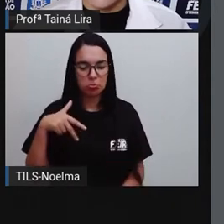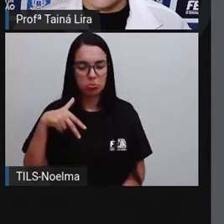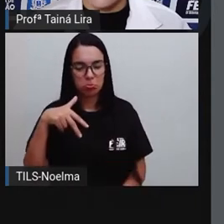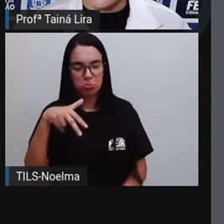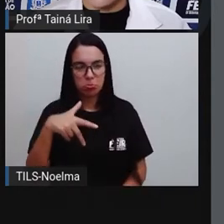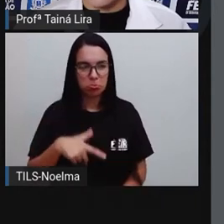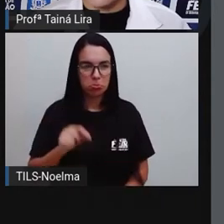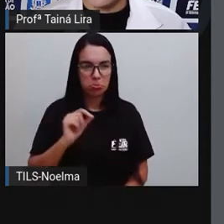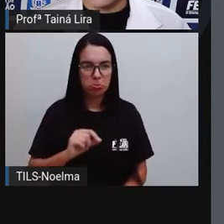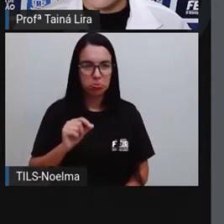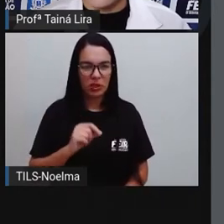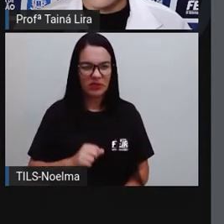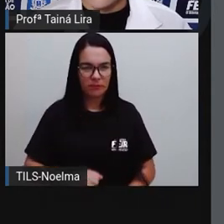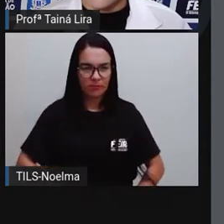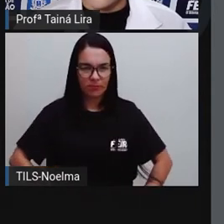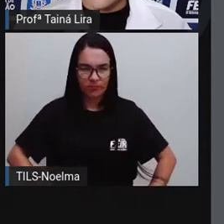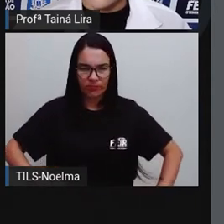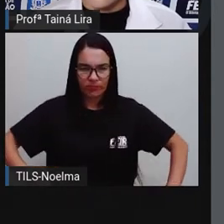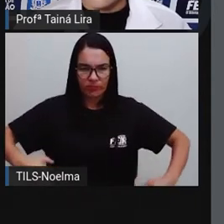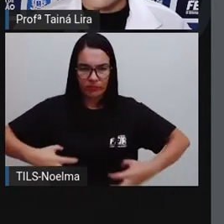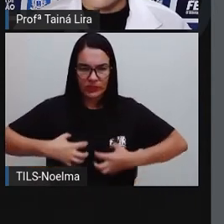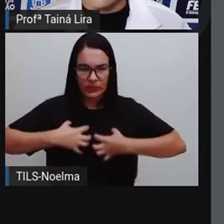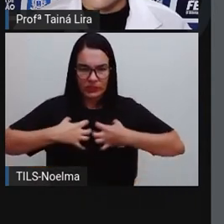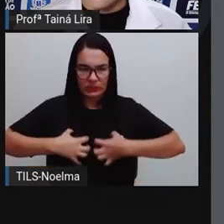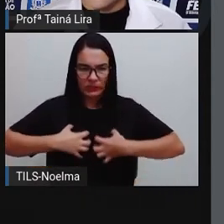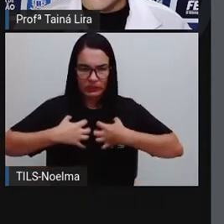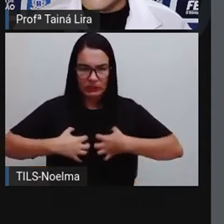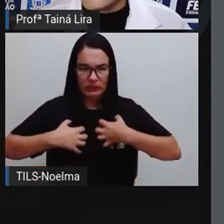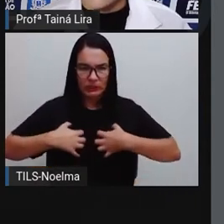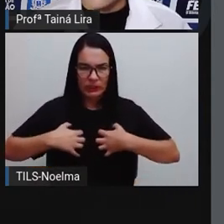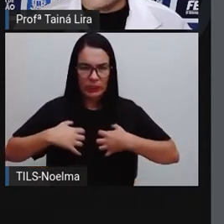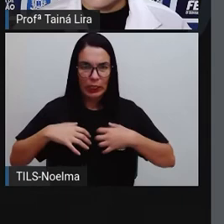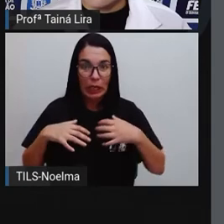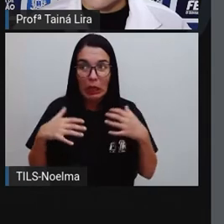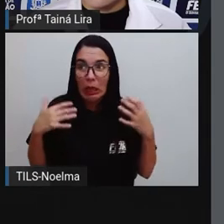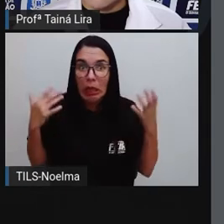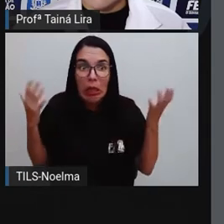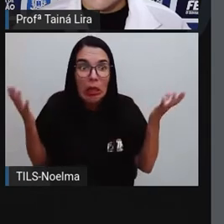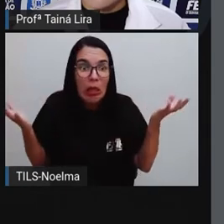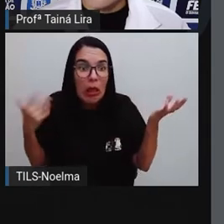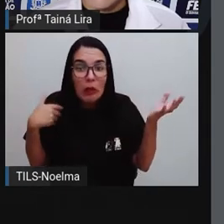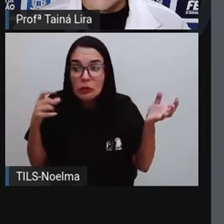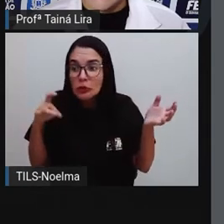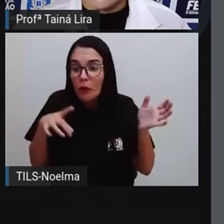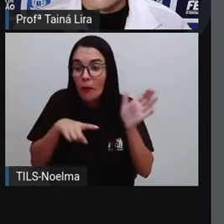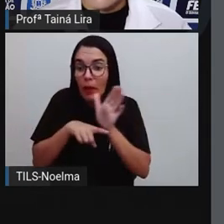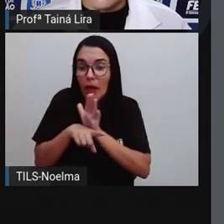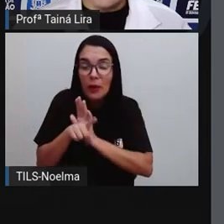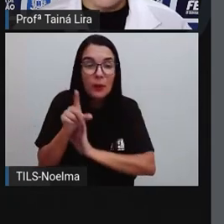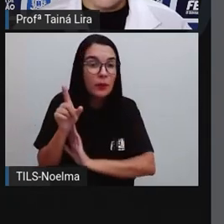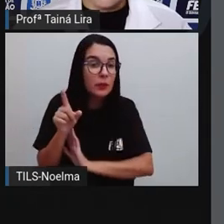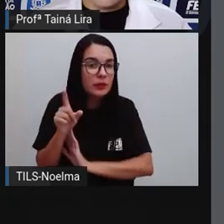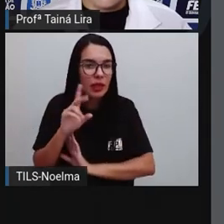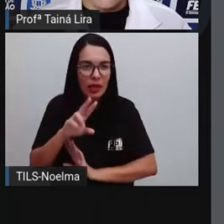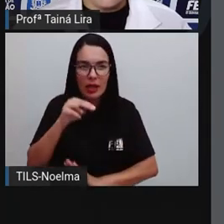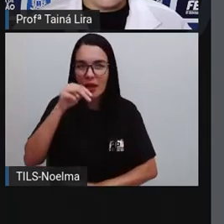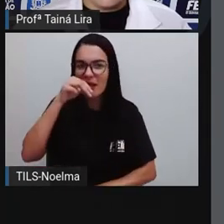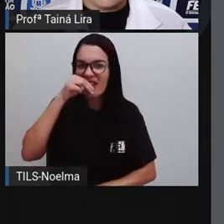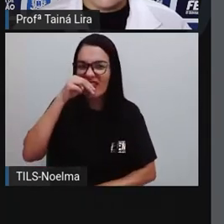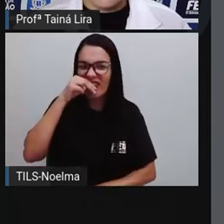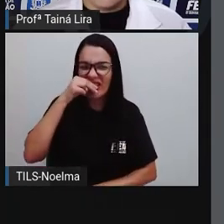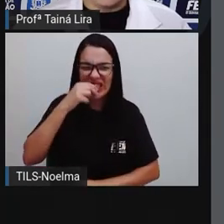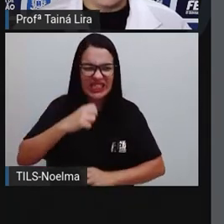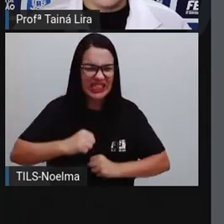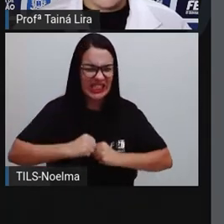foi embora e aí continua. Olha lá, Denise. Ué, eu só fiz uma pergunta. E Mônica, ó,